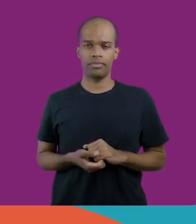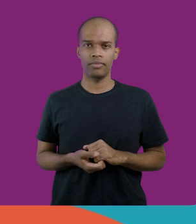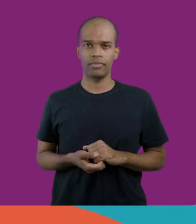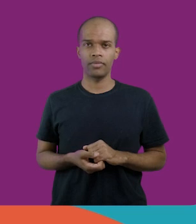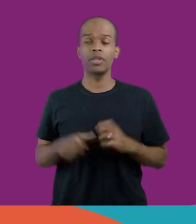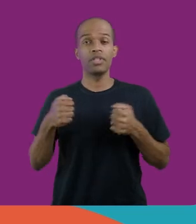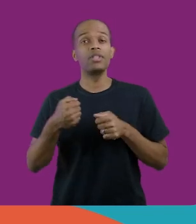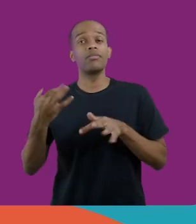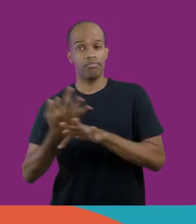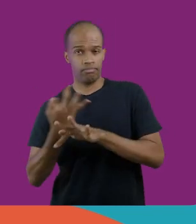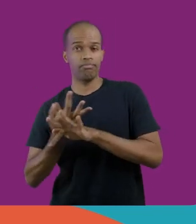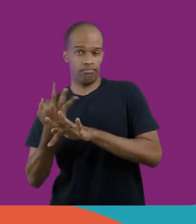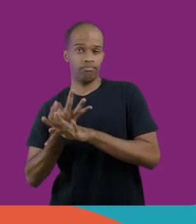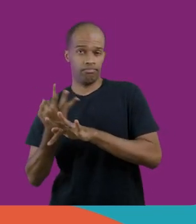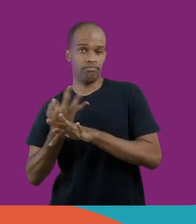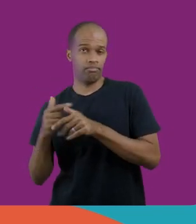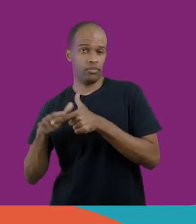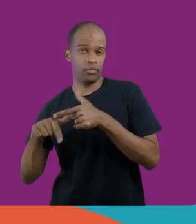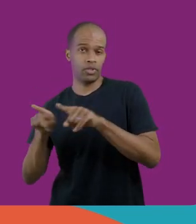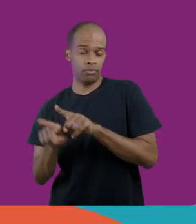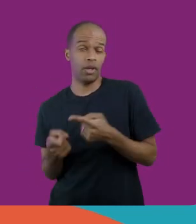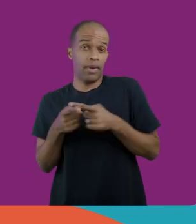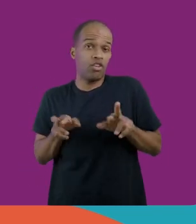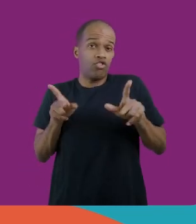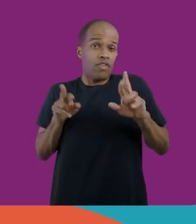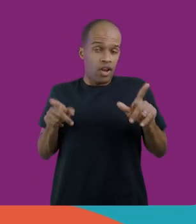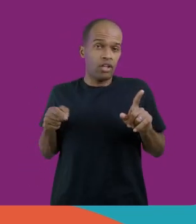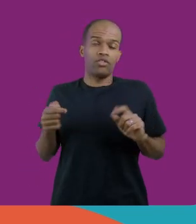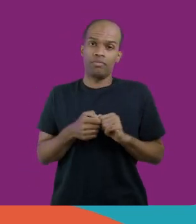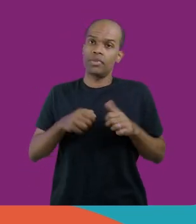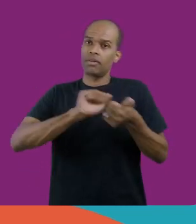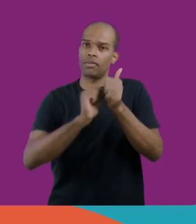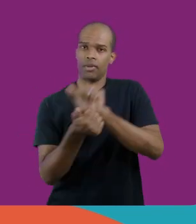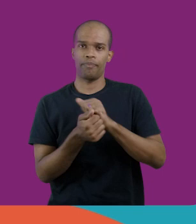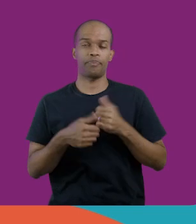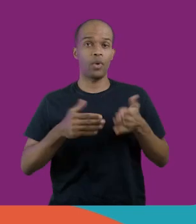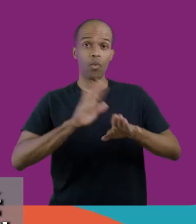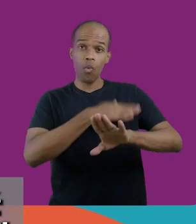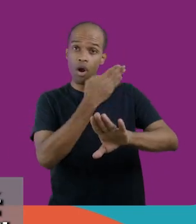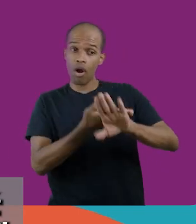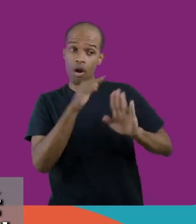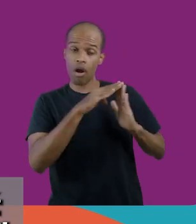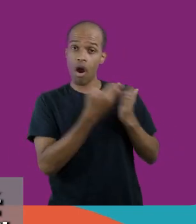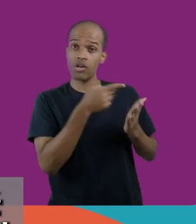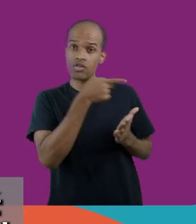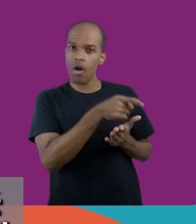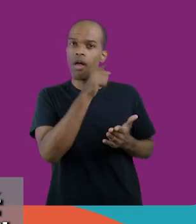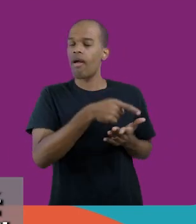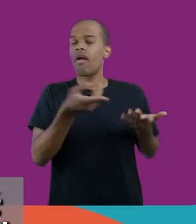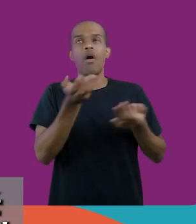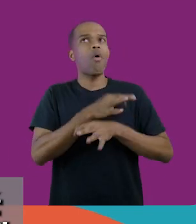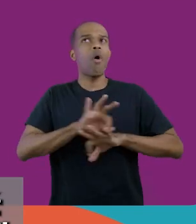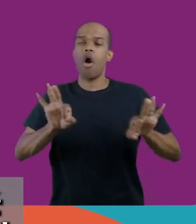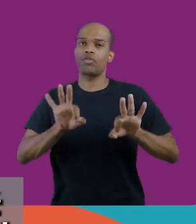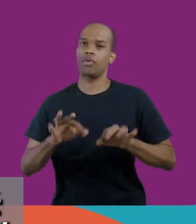empreendedorismo para lidar com a adversidade também, mas é um pouco diferente. Você tem que dar uma adaptada. Então, a escola integral é ótima